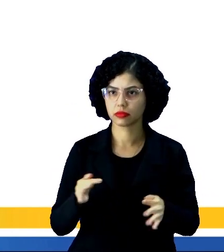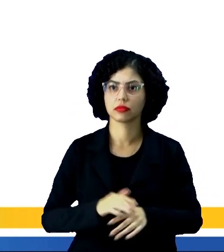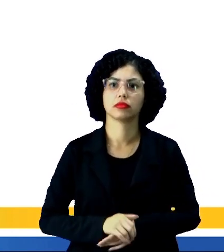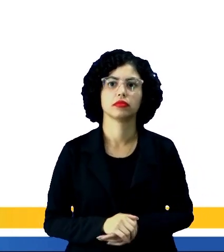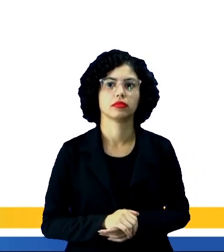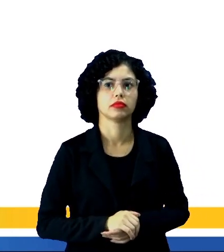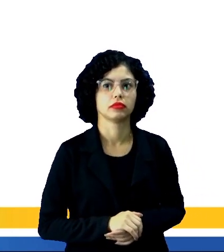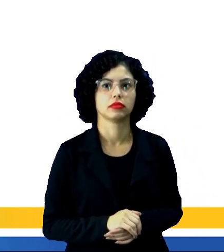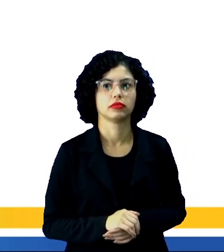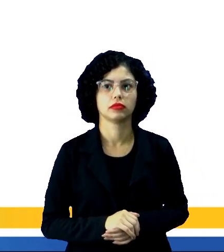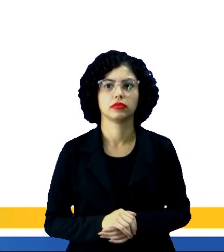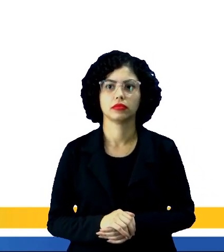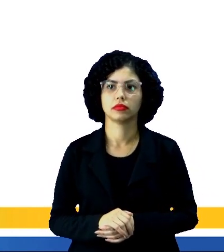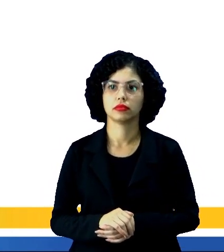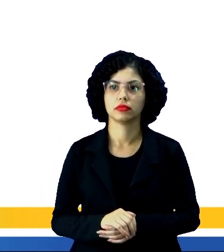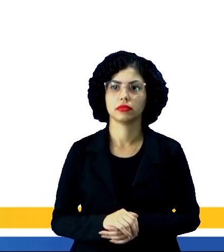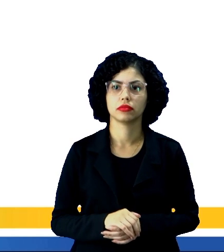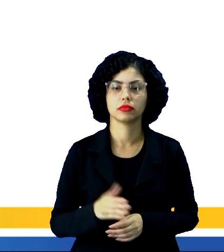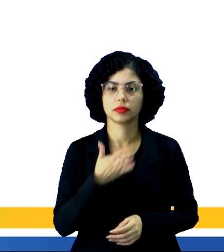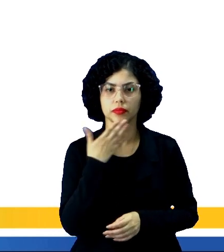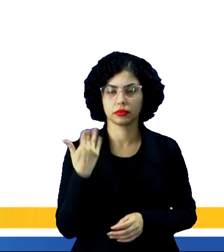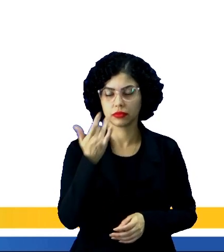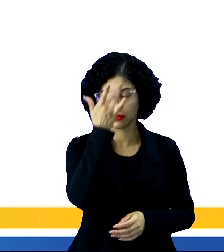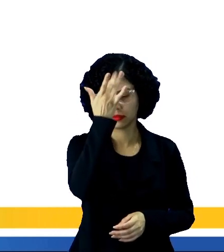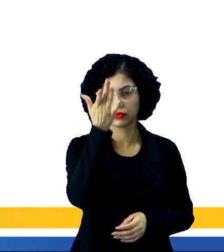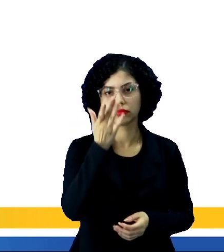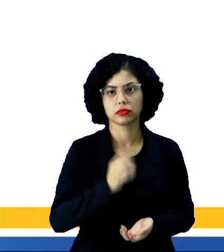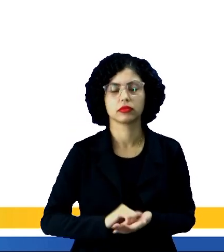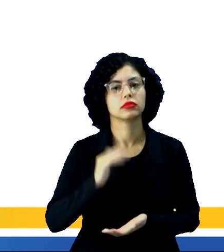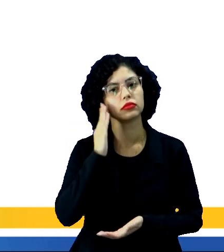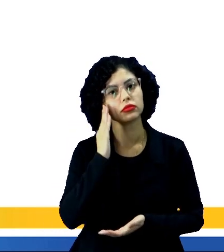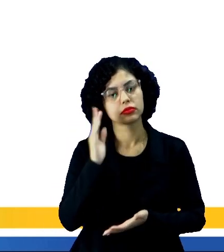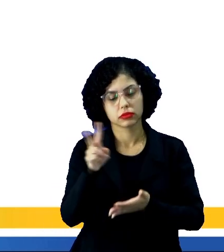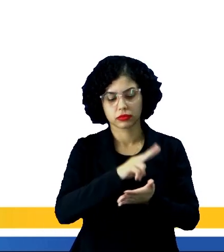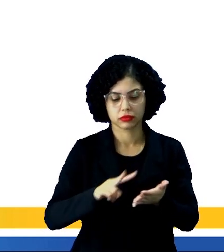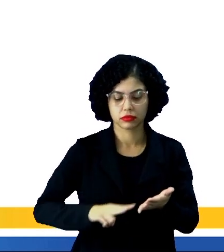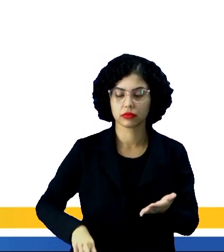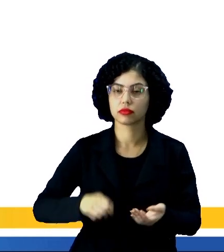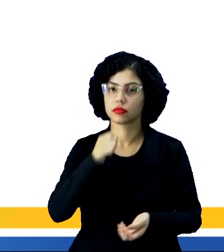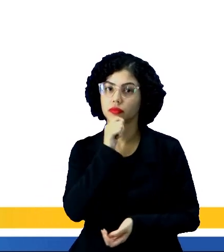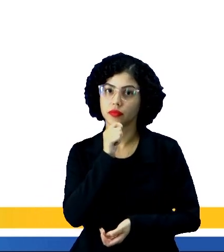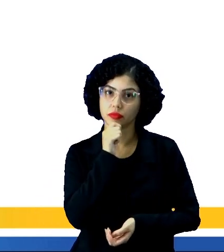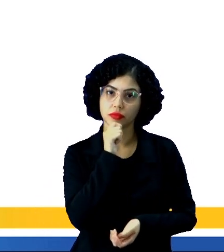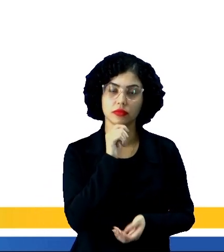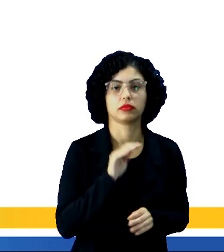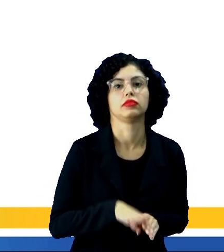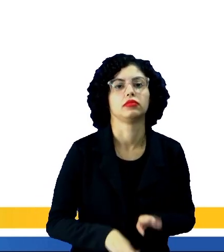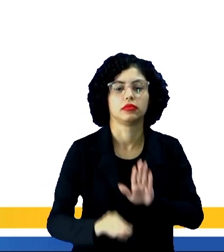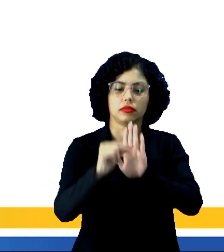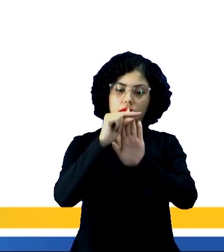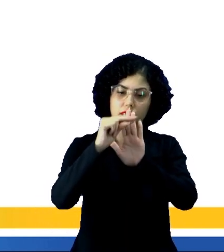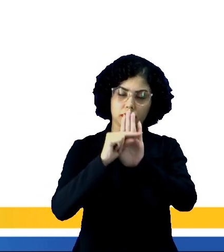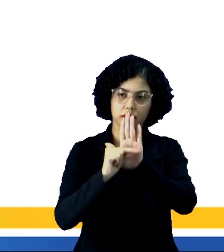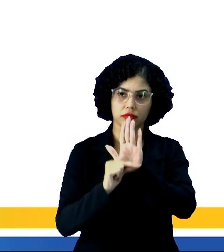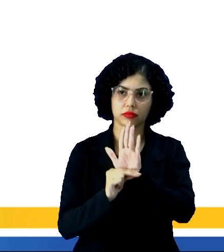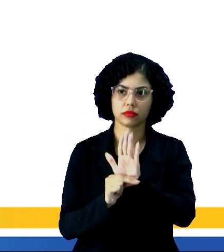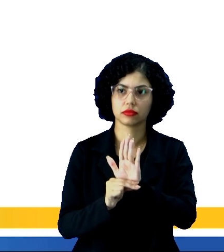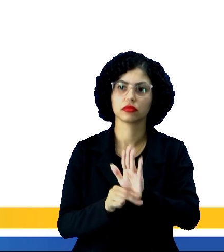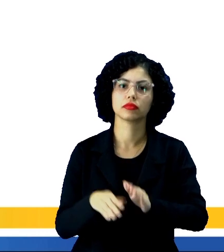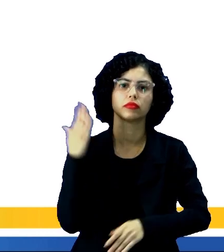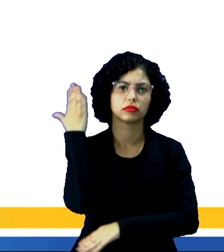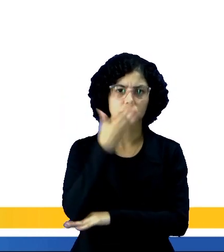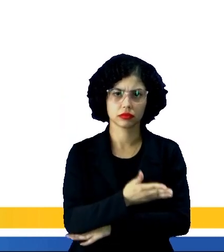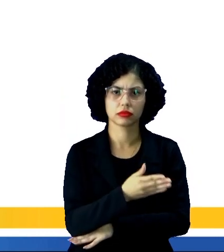para facilitar o entendimento do leitor, além de apresentar os fatos de maneira